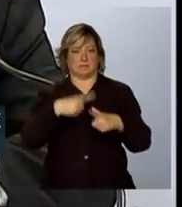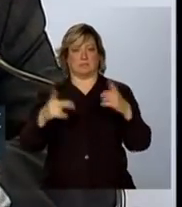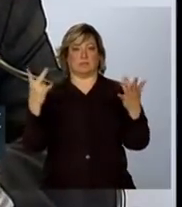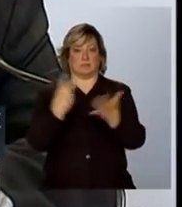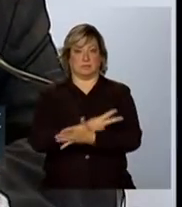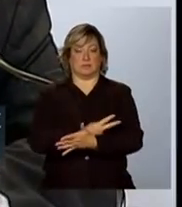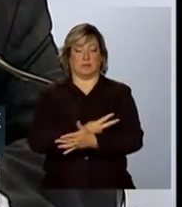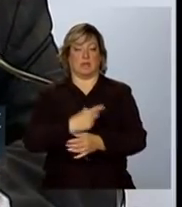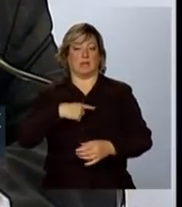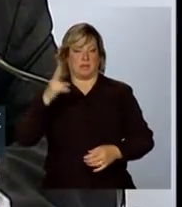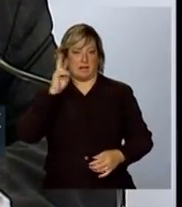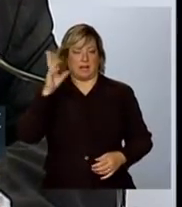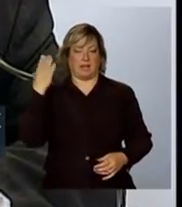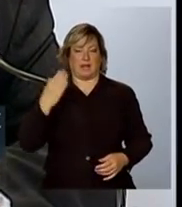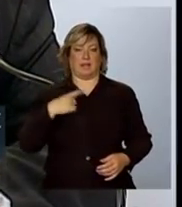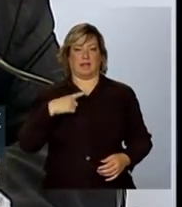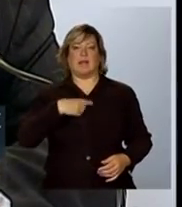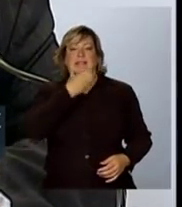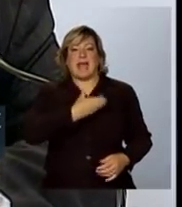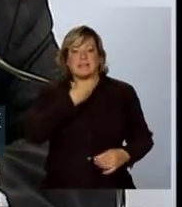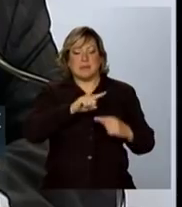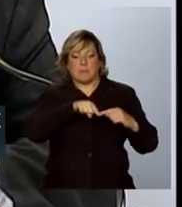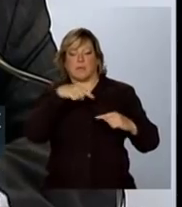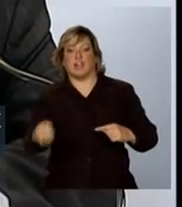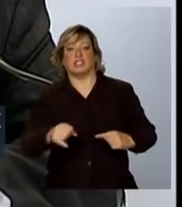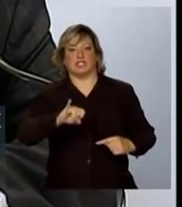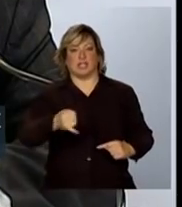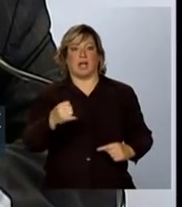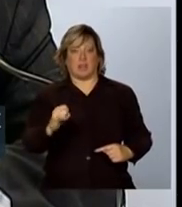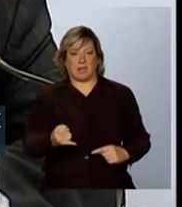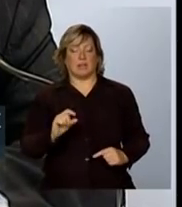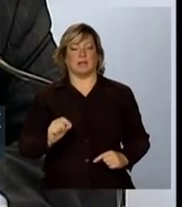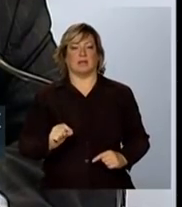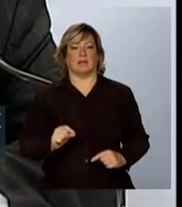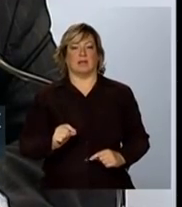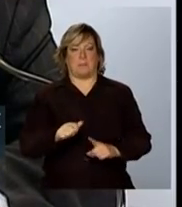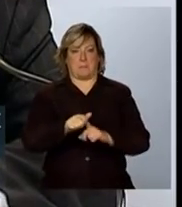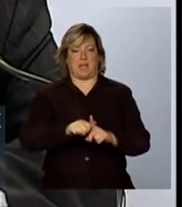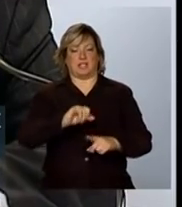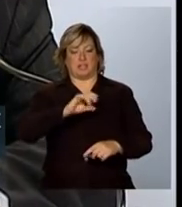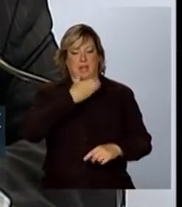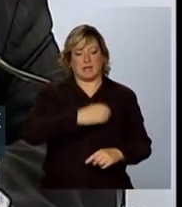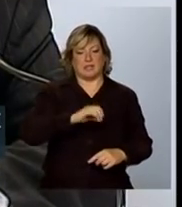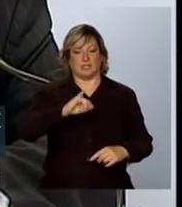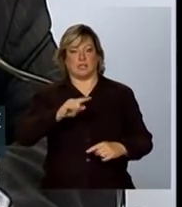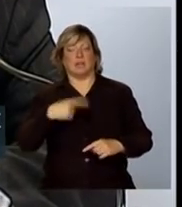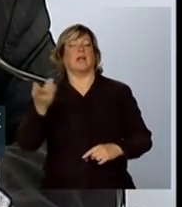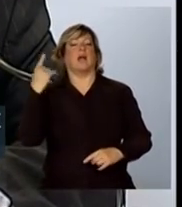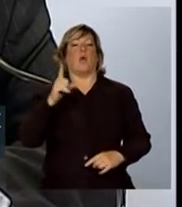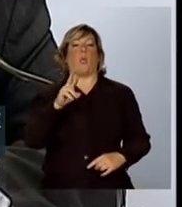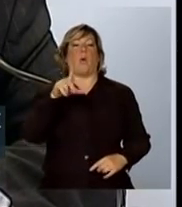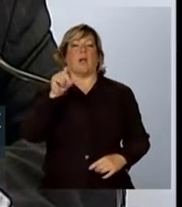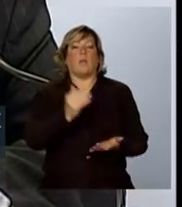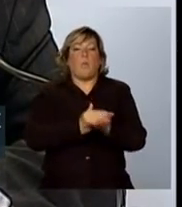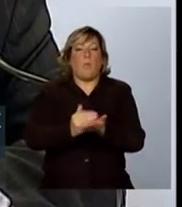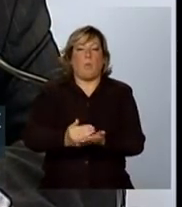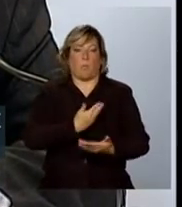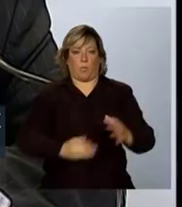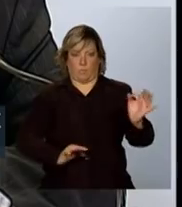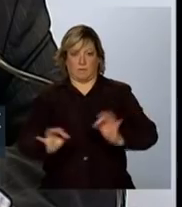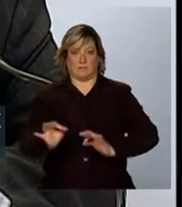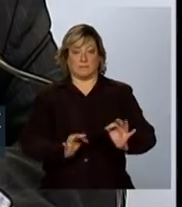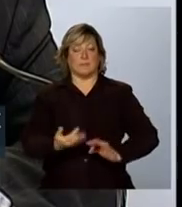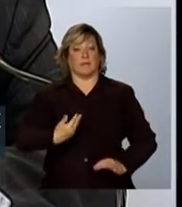daquela virada de ano, estávamos já na primeira gestão do presidente Lula e